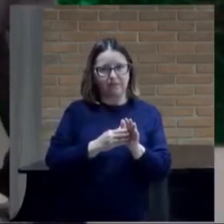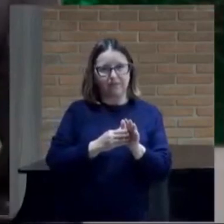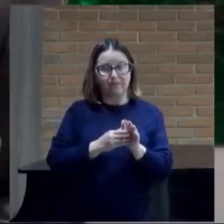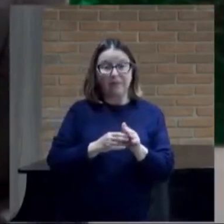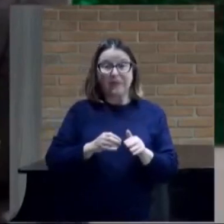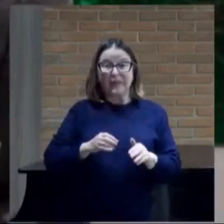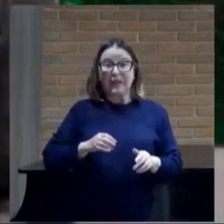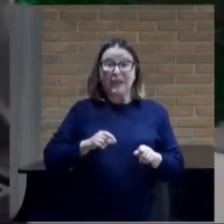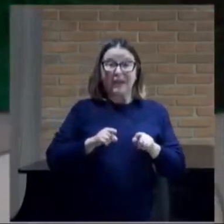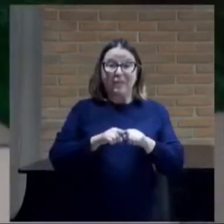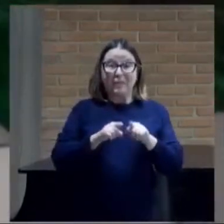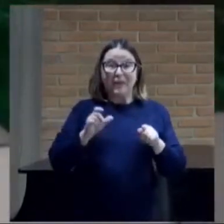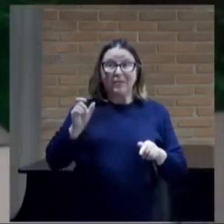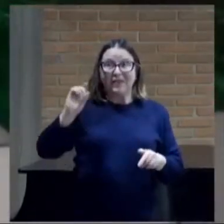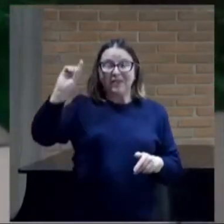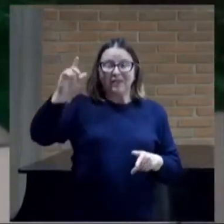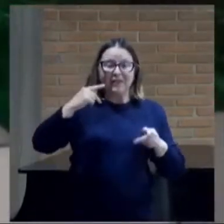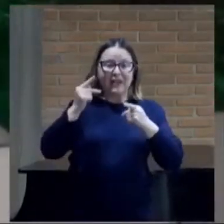caminhos